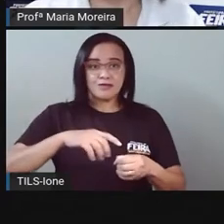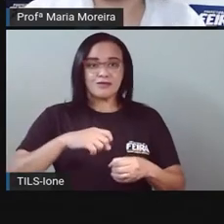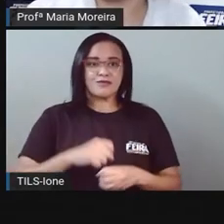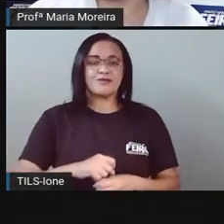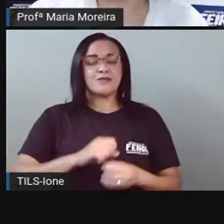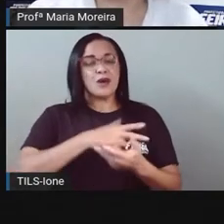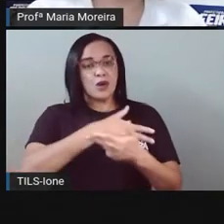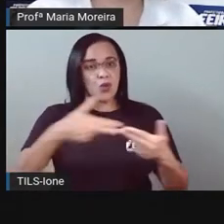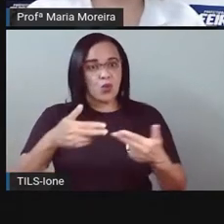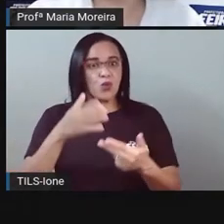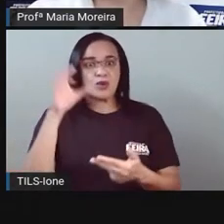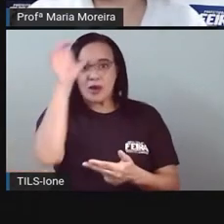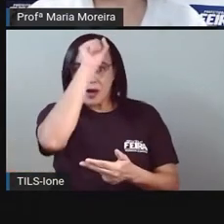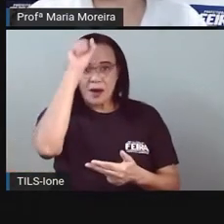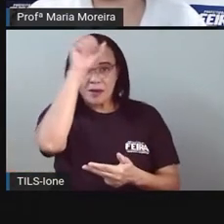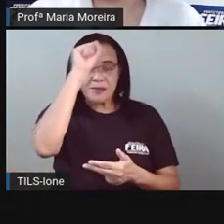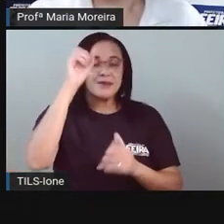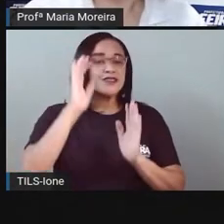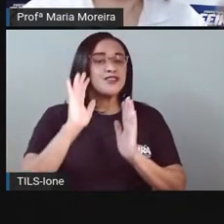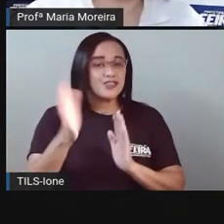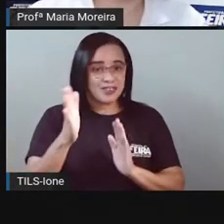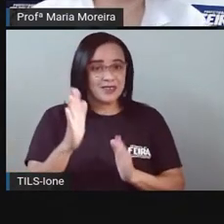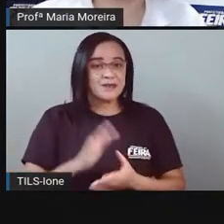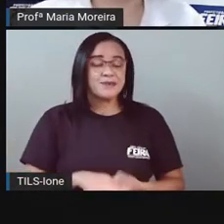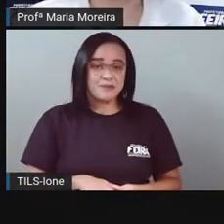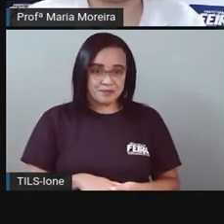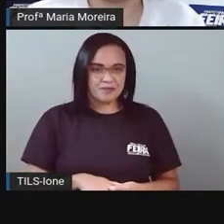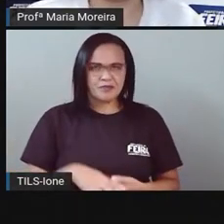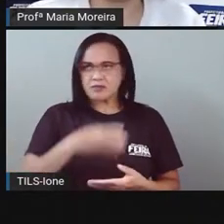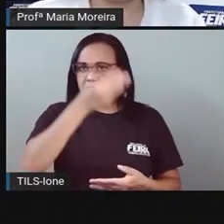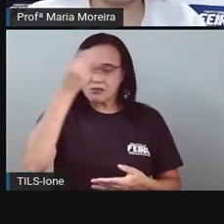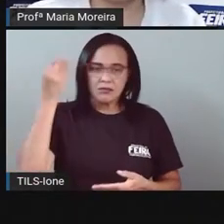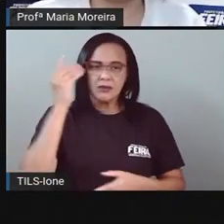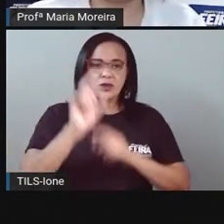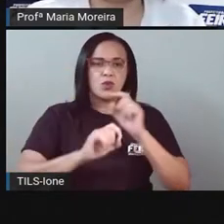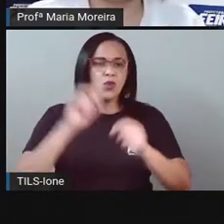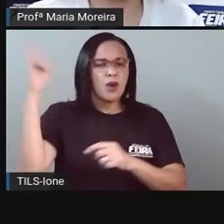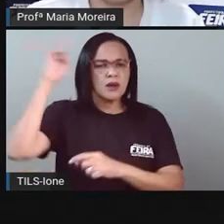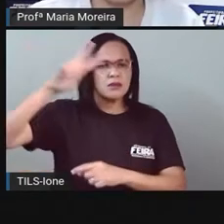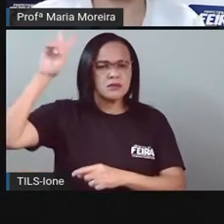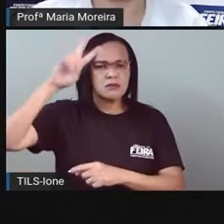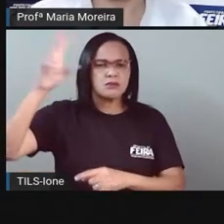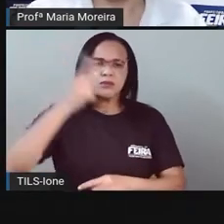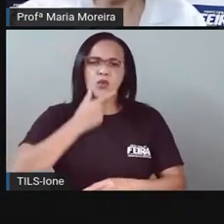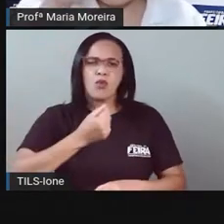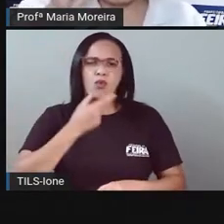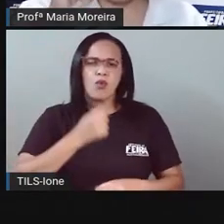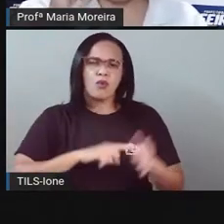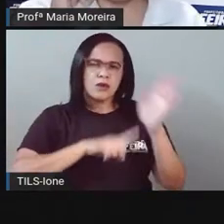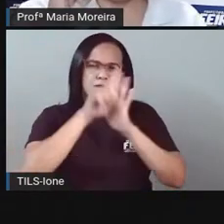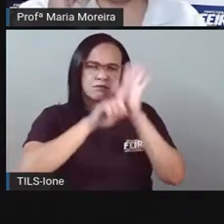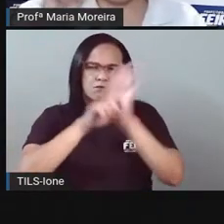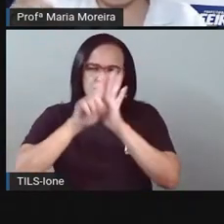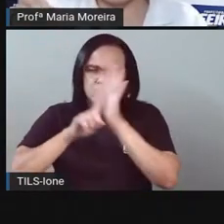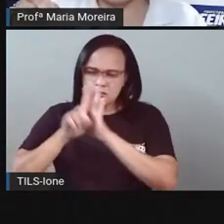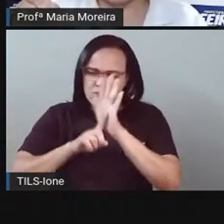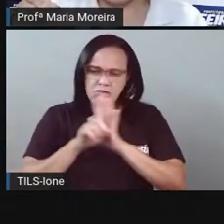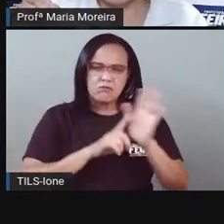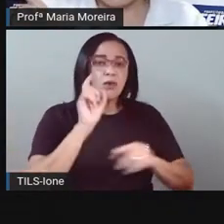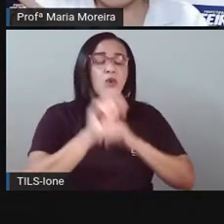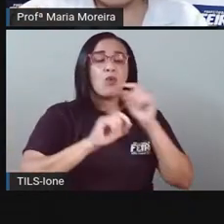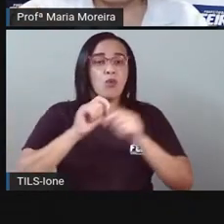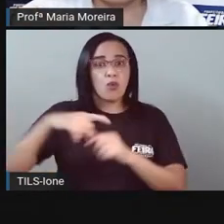Por quê? E para não esquecer, vamos lembrar o quê? Que o homem se baseava aí na posição do sol,